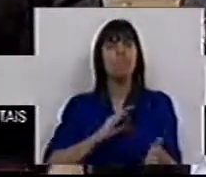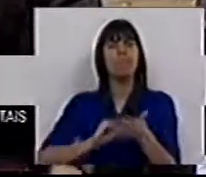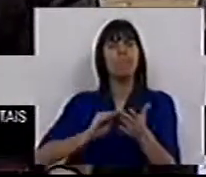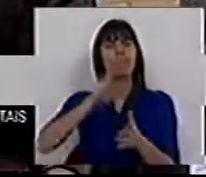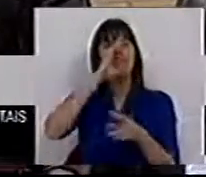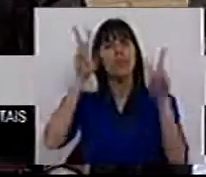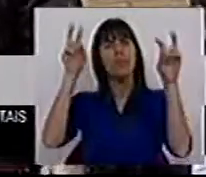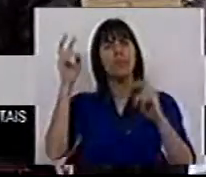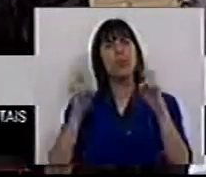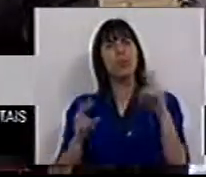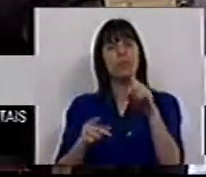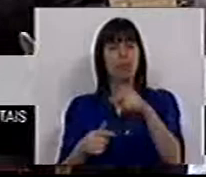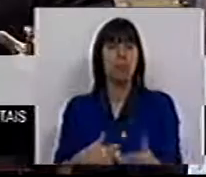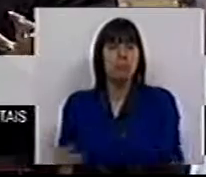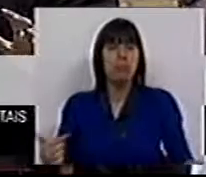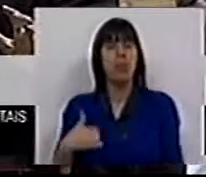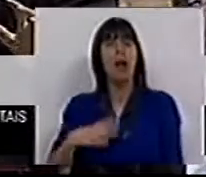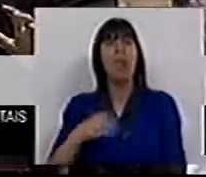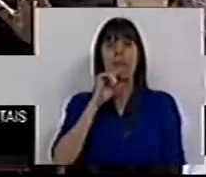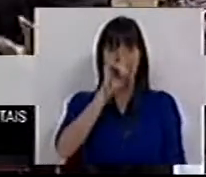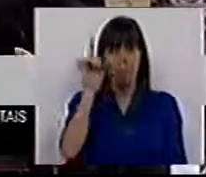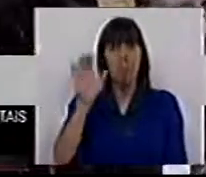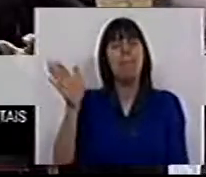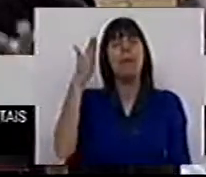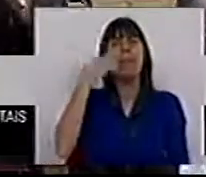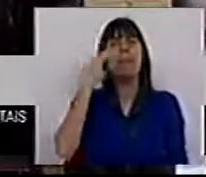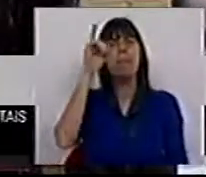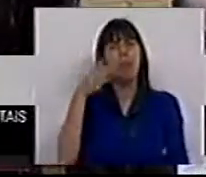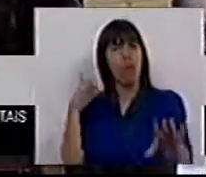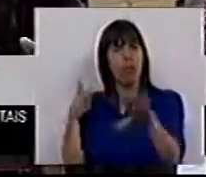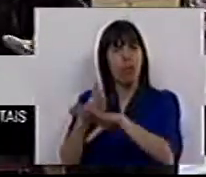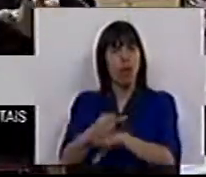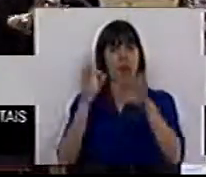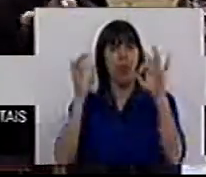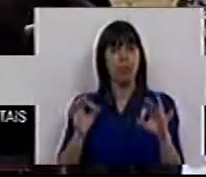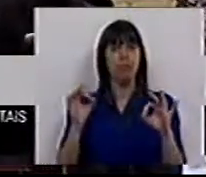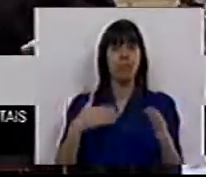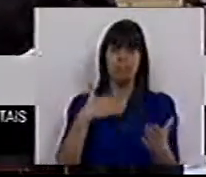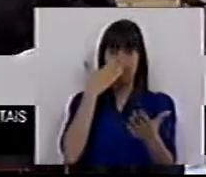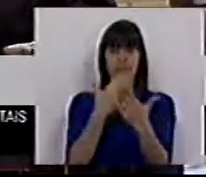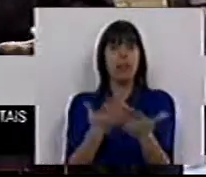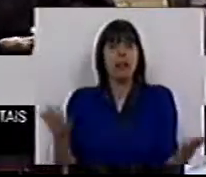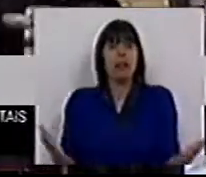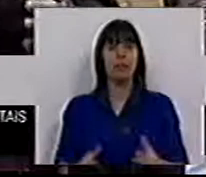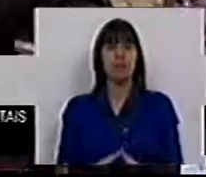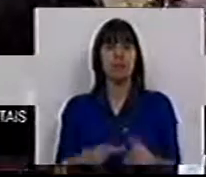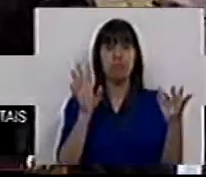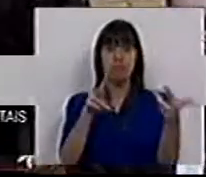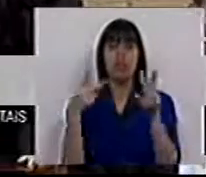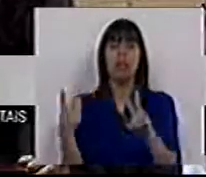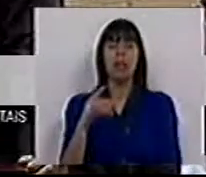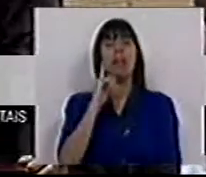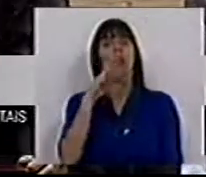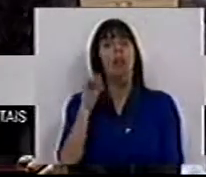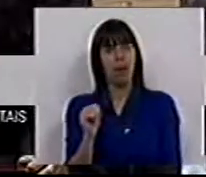Senhor Secretário de Estado dos Assuntos Fiscais, eu quero fazer-lhe uma primeira pergunta muito direta. Nós estamos perante uma alteração